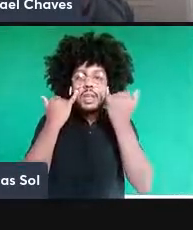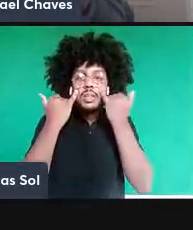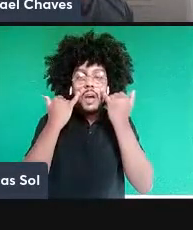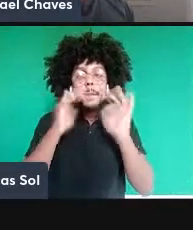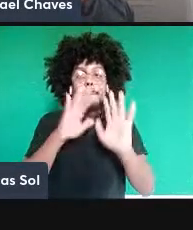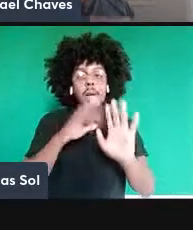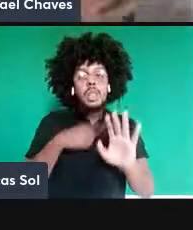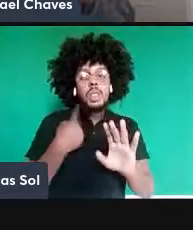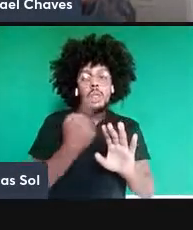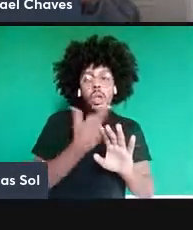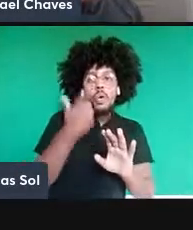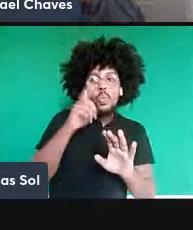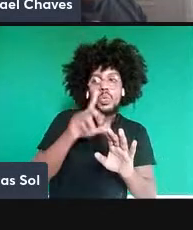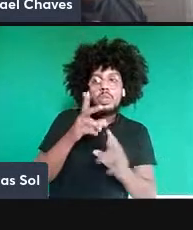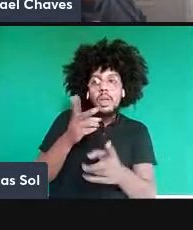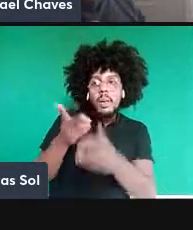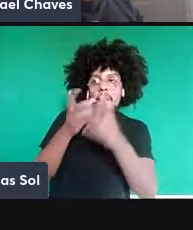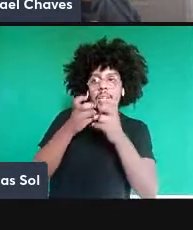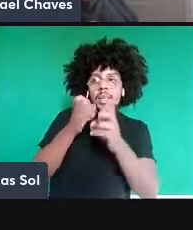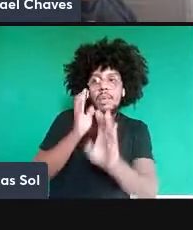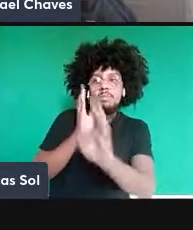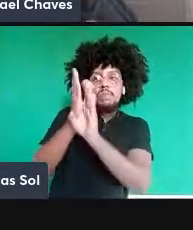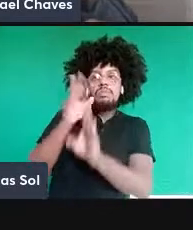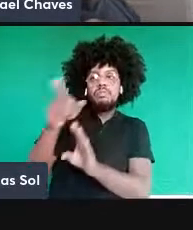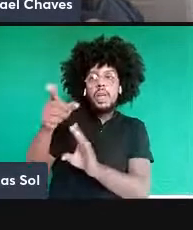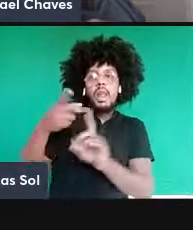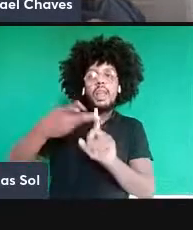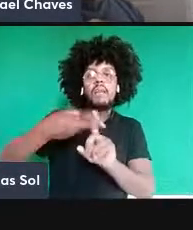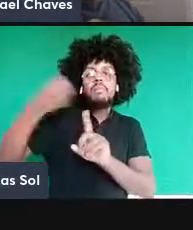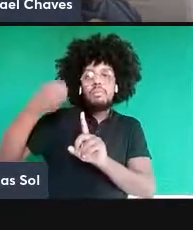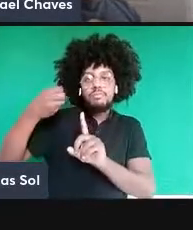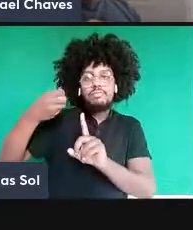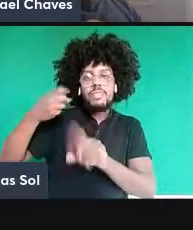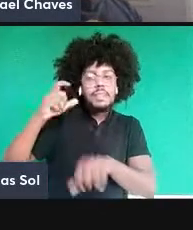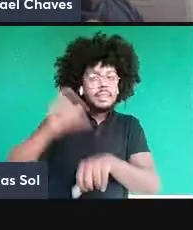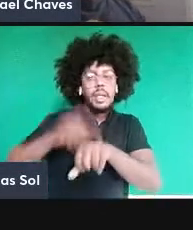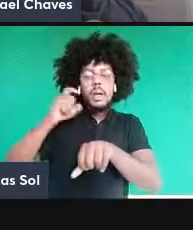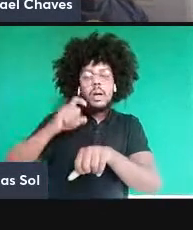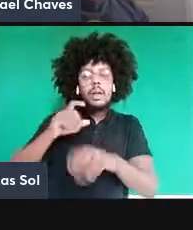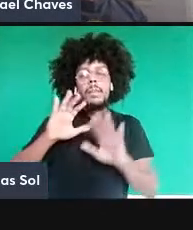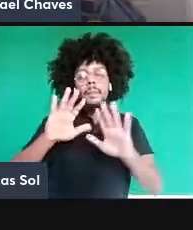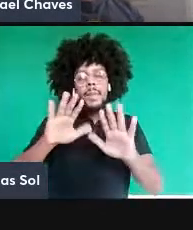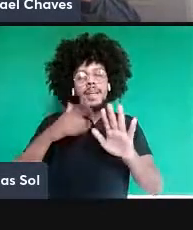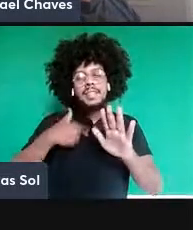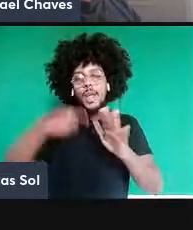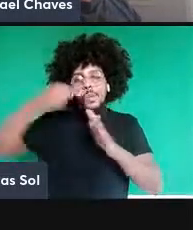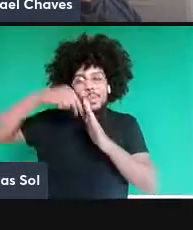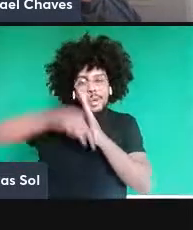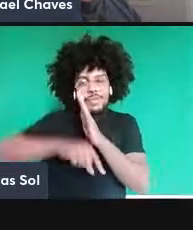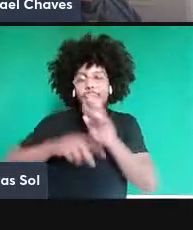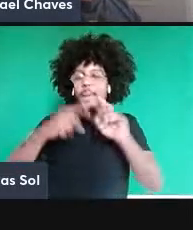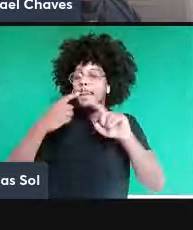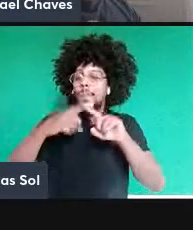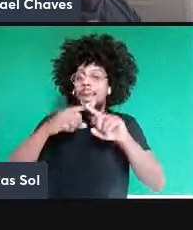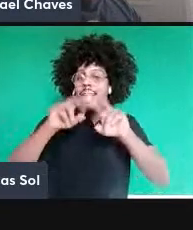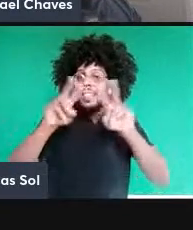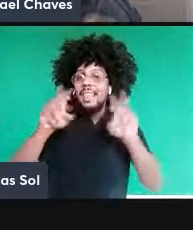é um tema que é muito interessante, que eu não vou me adentrar aqui, porque é justamente o tema da palestra do professor Fernando de Mena. Ok?